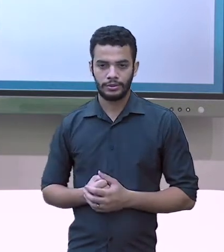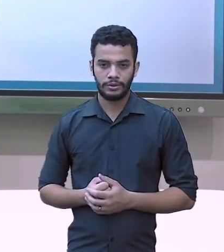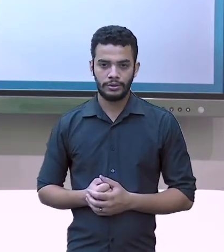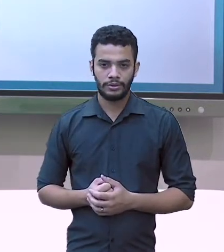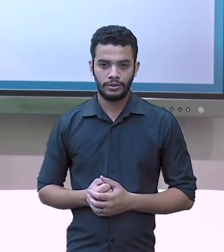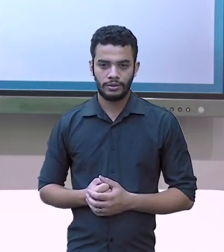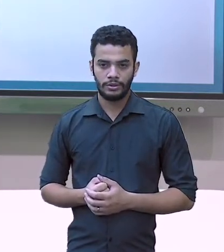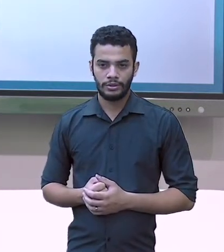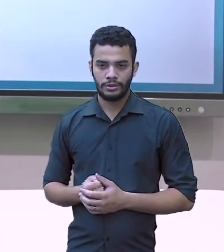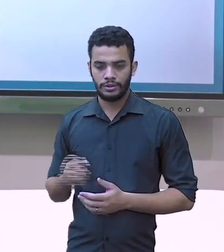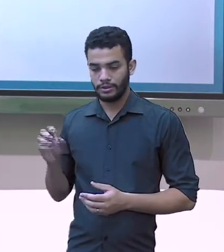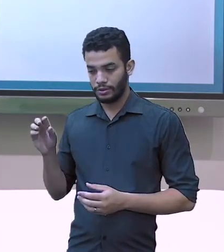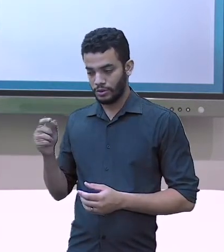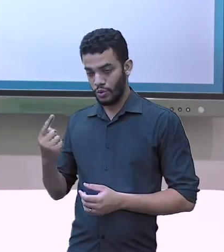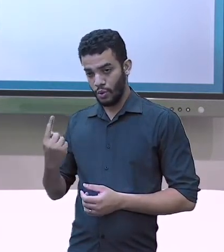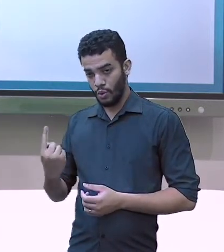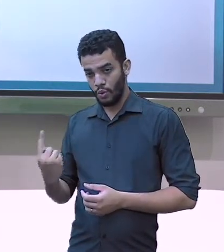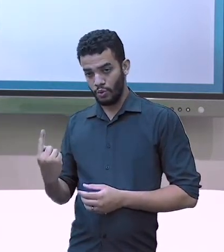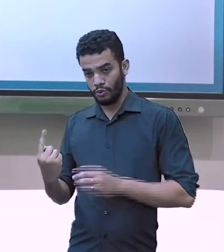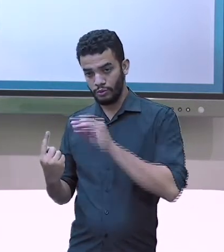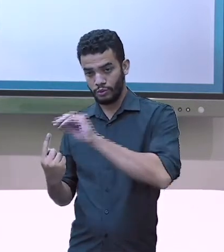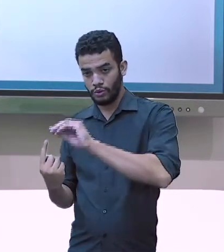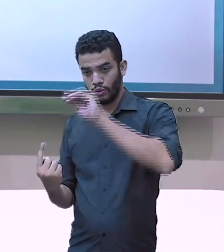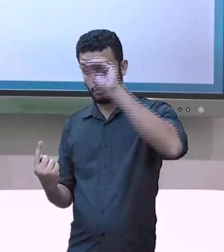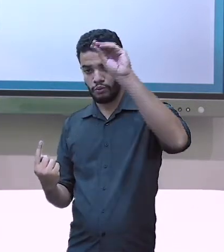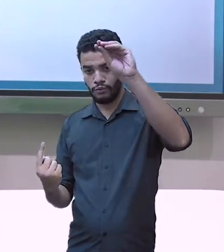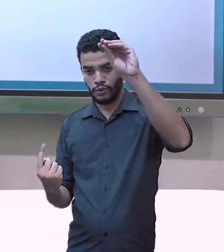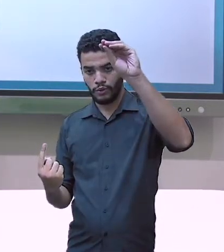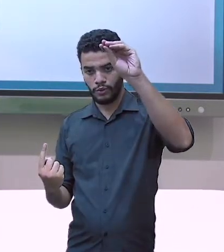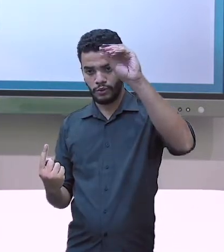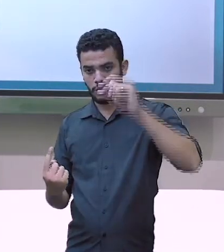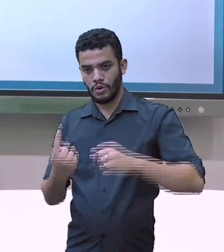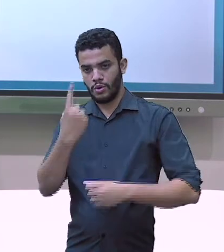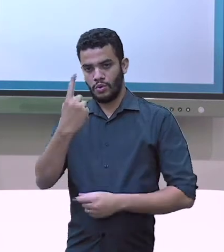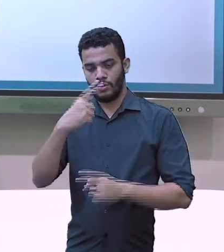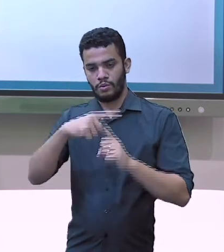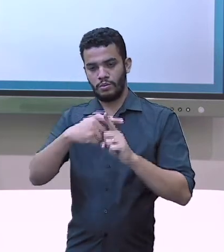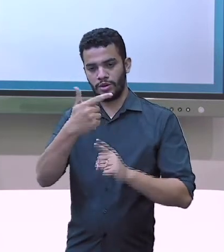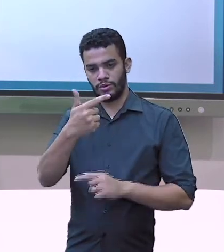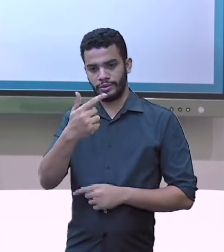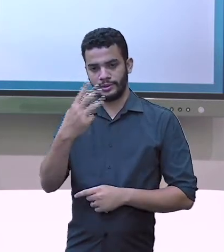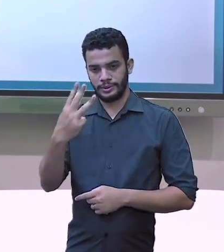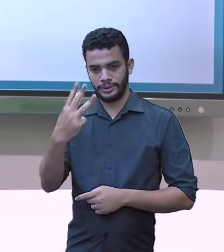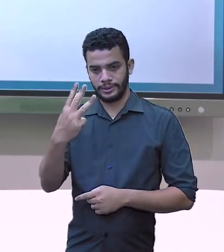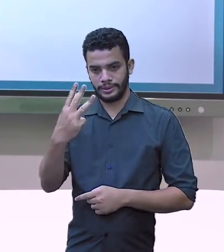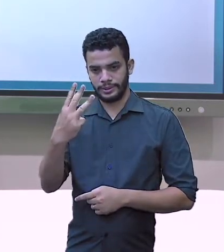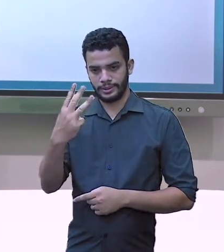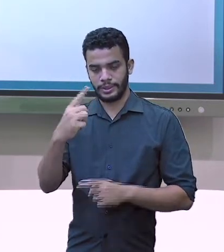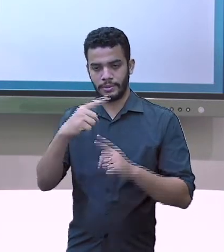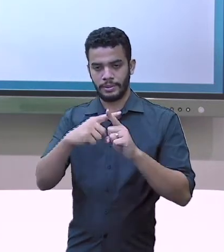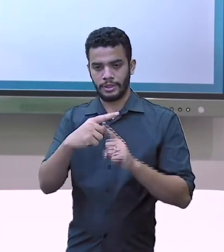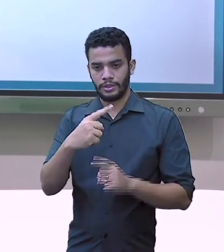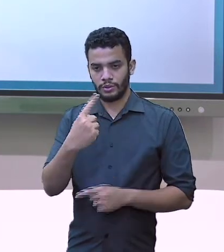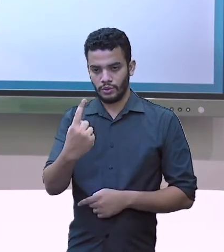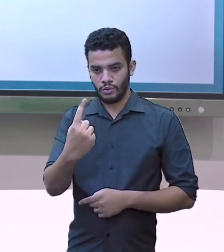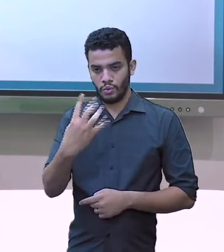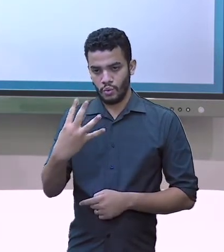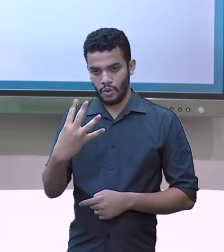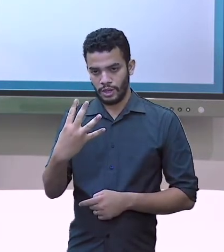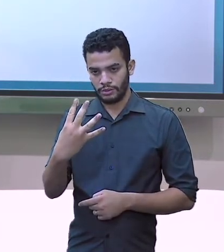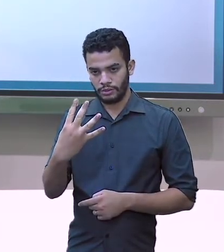Então, vamos lembrar agora de somar. 1 mais 2, 3. Mais 1, 4. 4 mais 8,